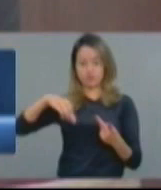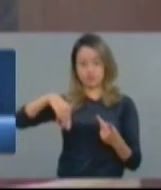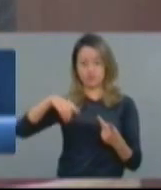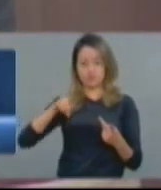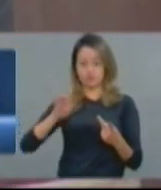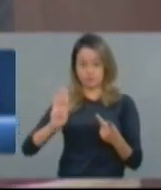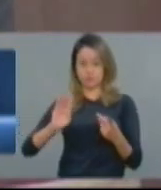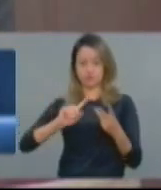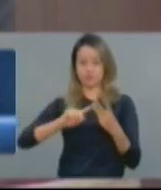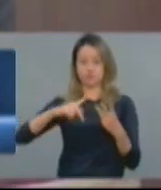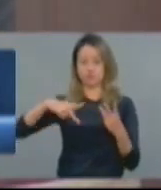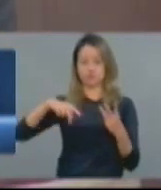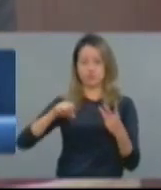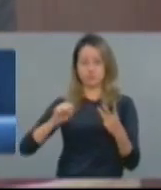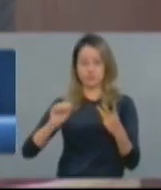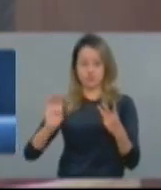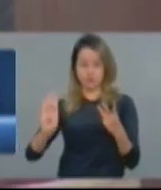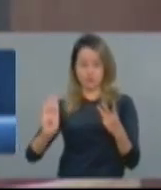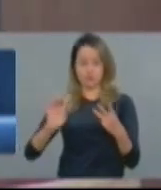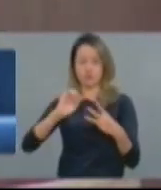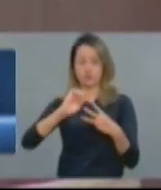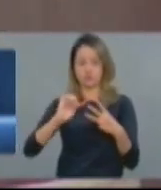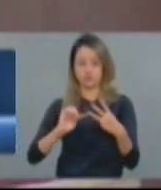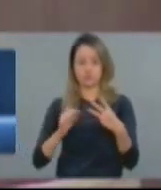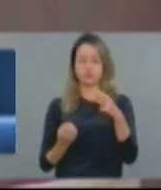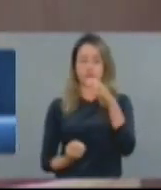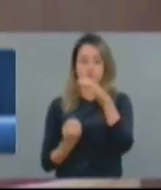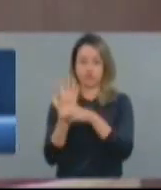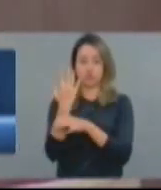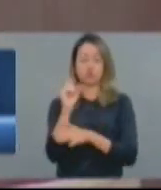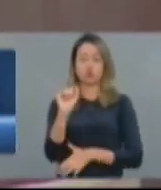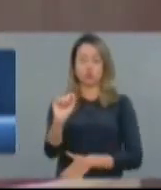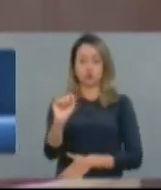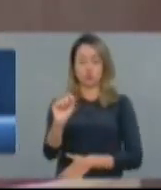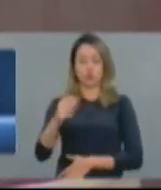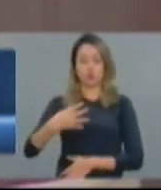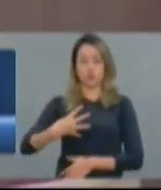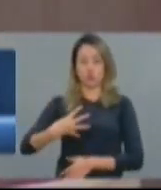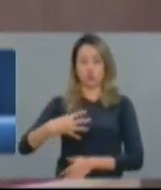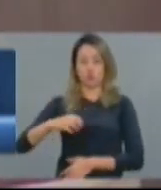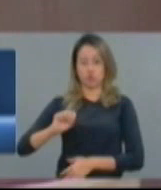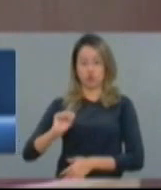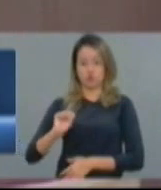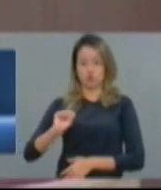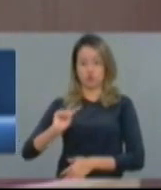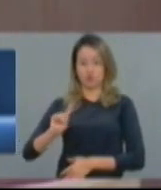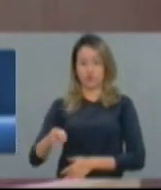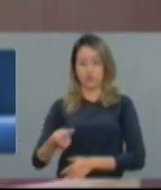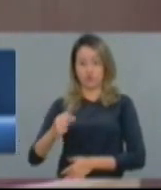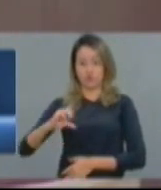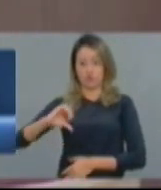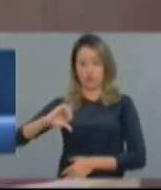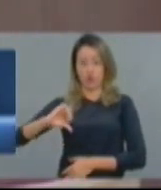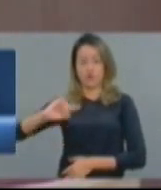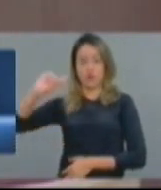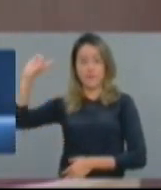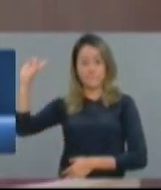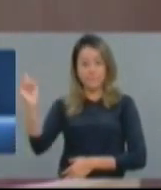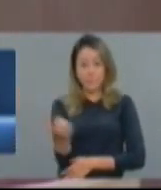com o PSB, criaram 48,9 milhões de empregos